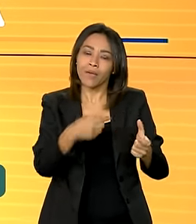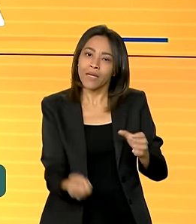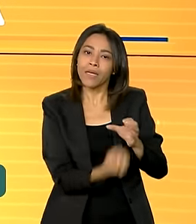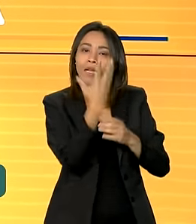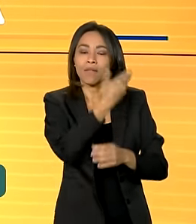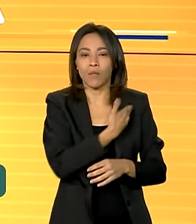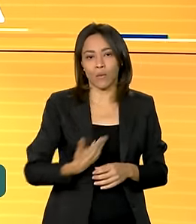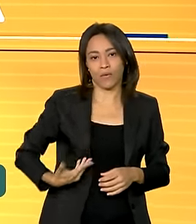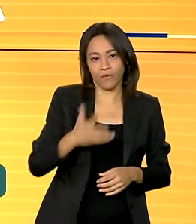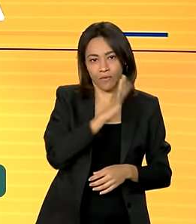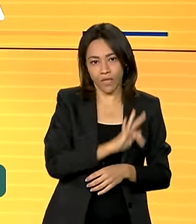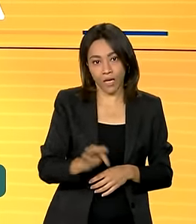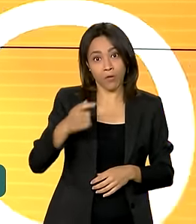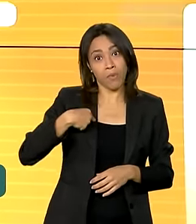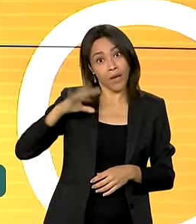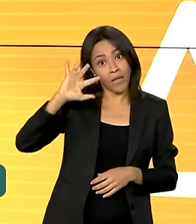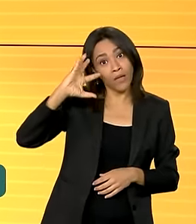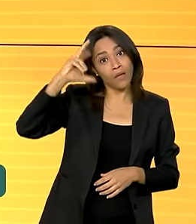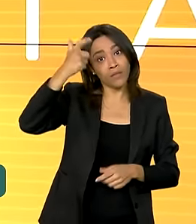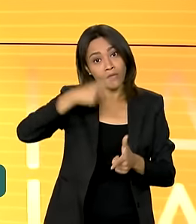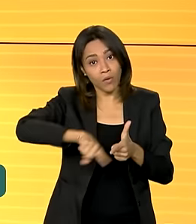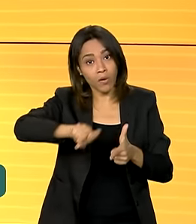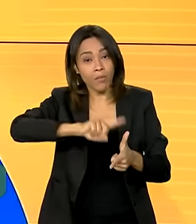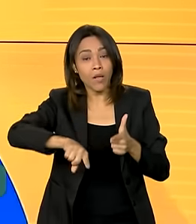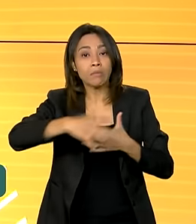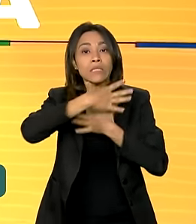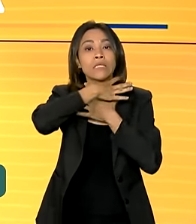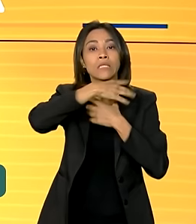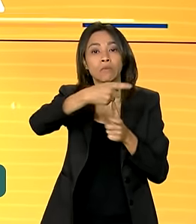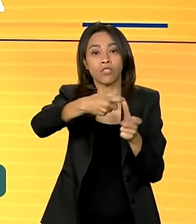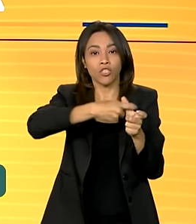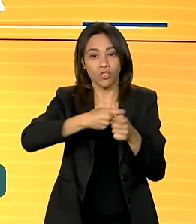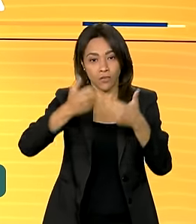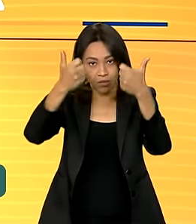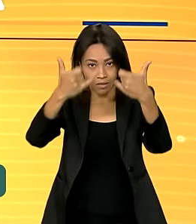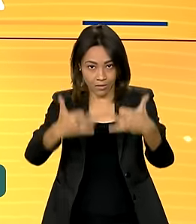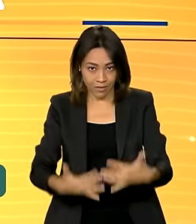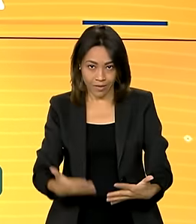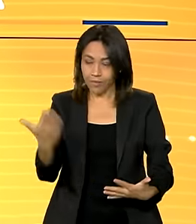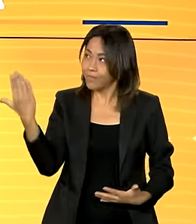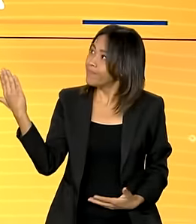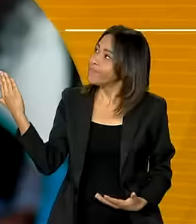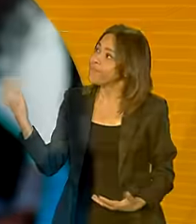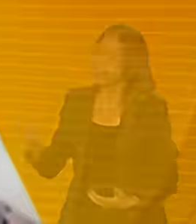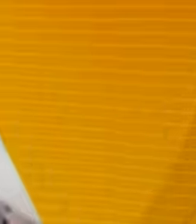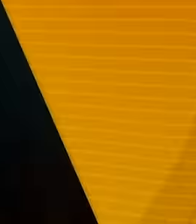enfrentar o problema do endividamento. A reportagem é de Gabriela Noronha. Acompanhe.